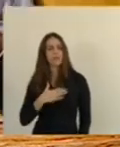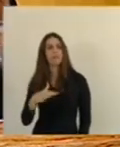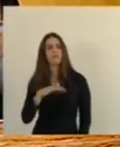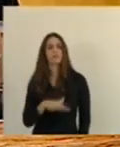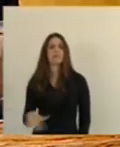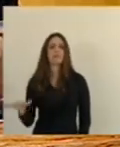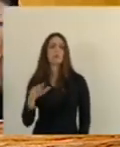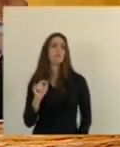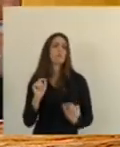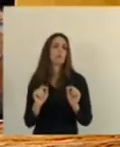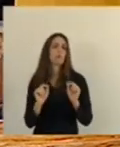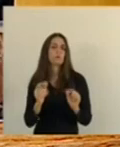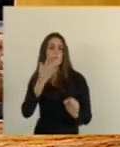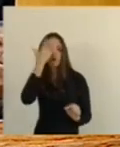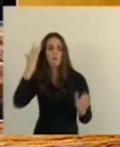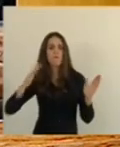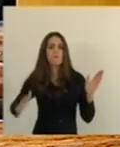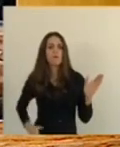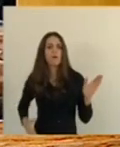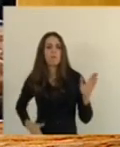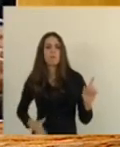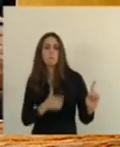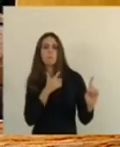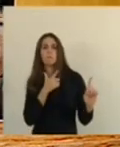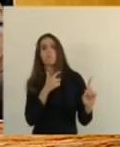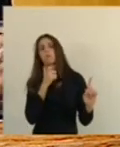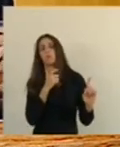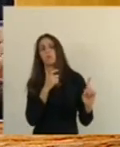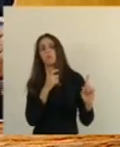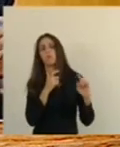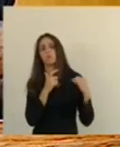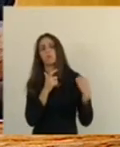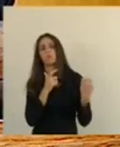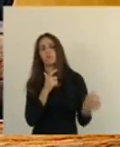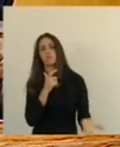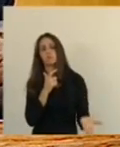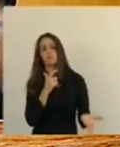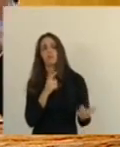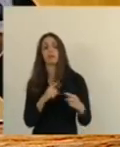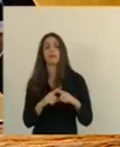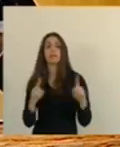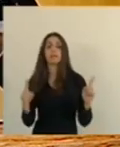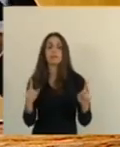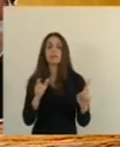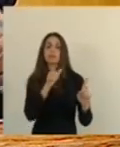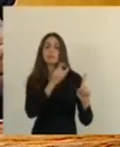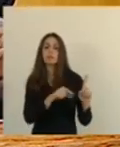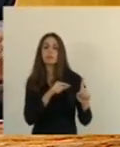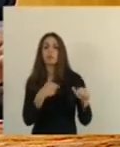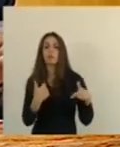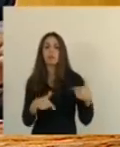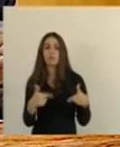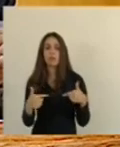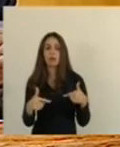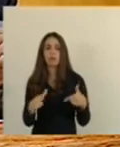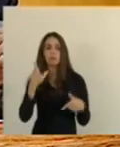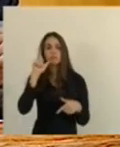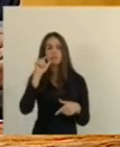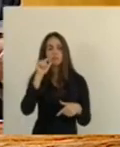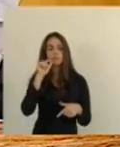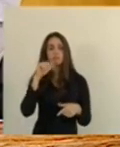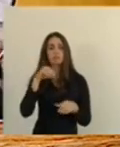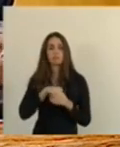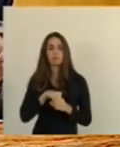foi vítima de bandidos. Então, assim, não é justo, essa pessoa estava trabalhando num momento